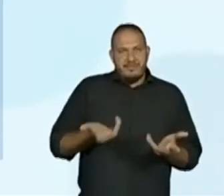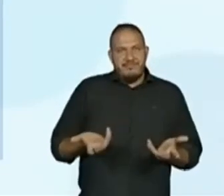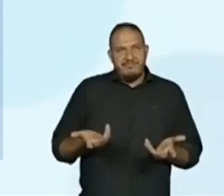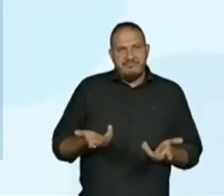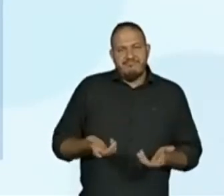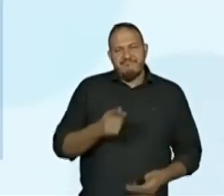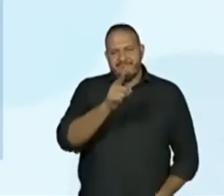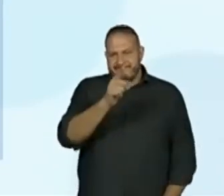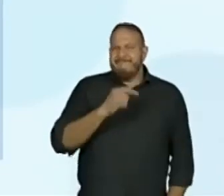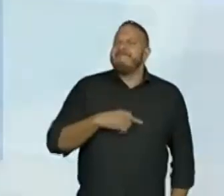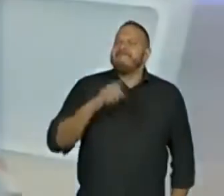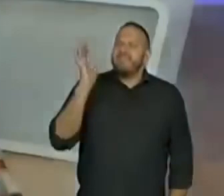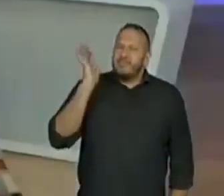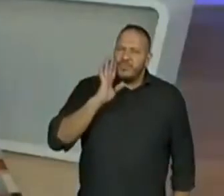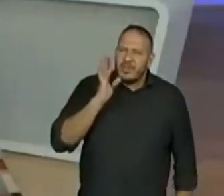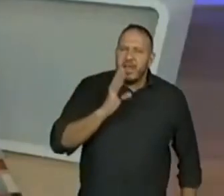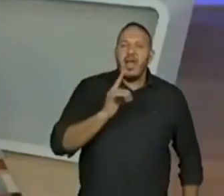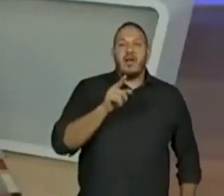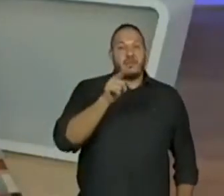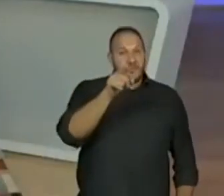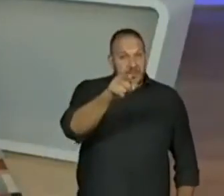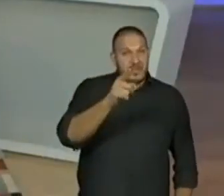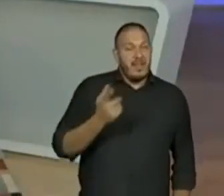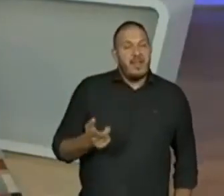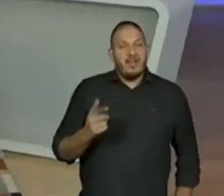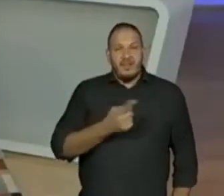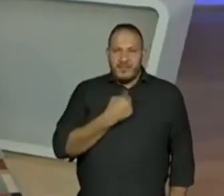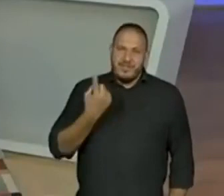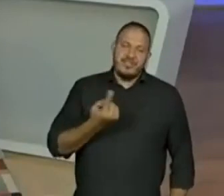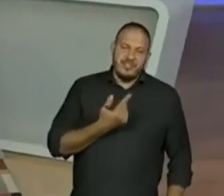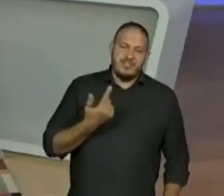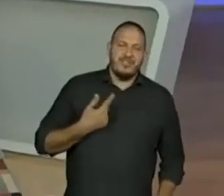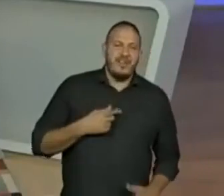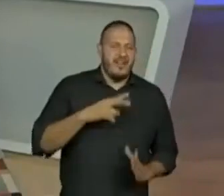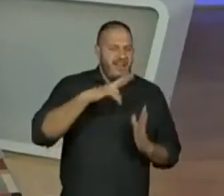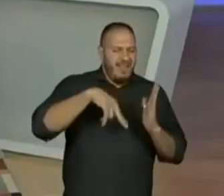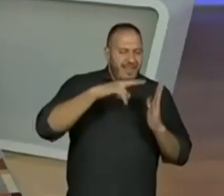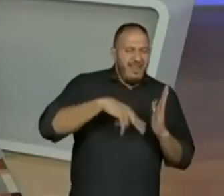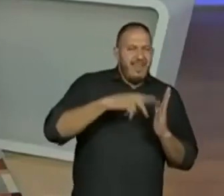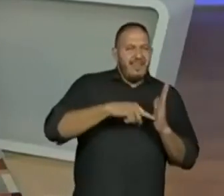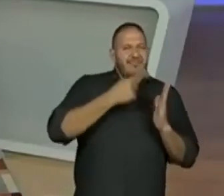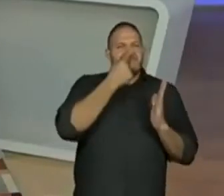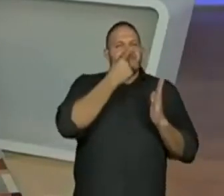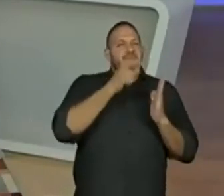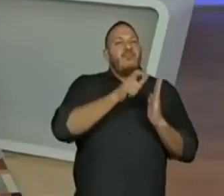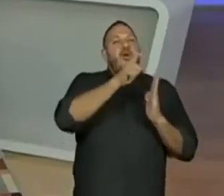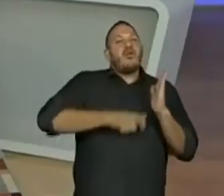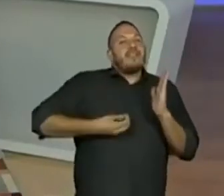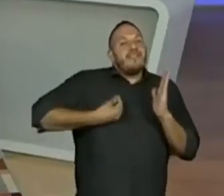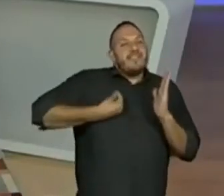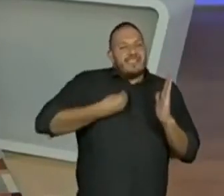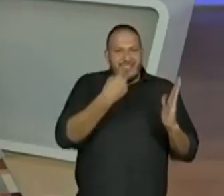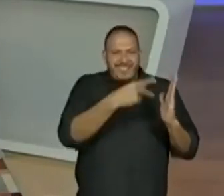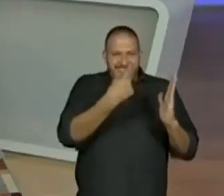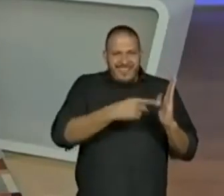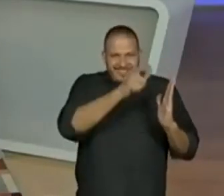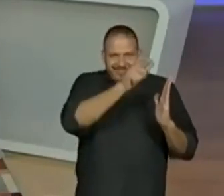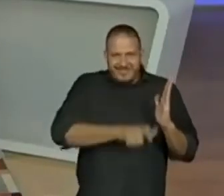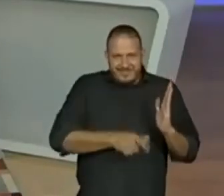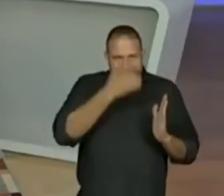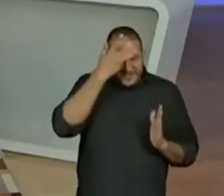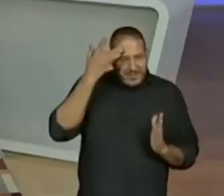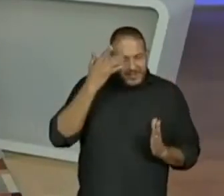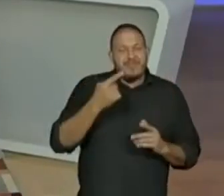uma coisa bem legal para vocês, quando a gente lê uma biografia e pega alguns pontos, essa